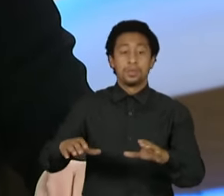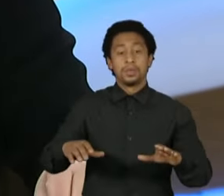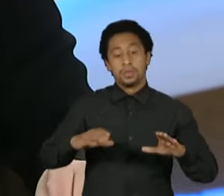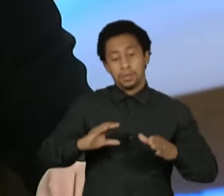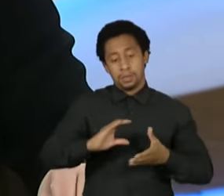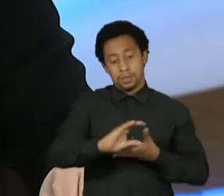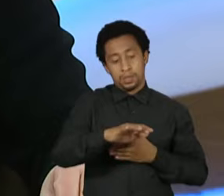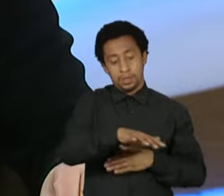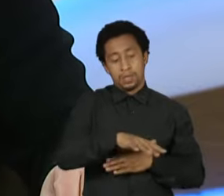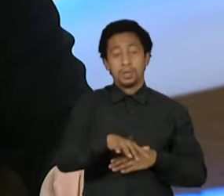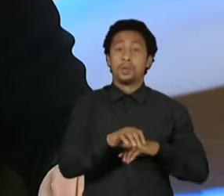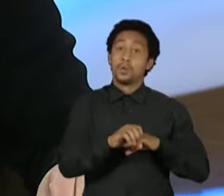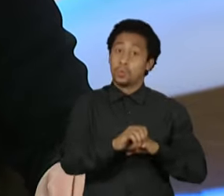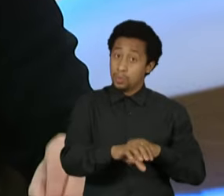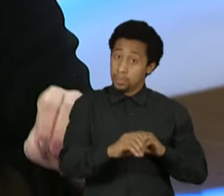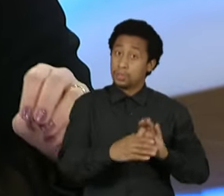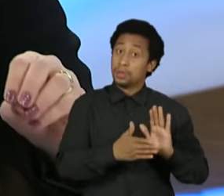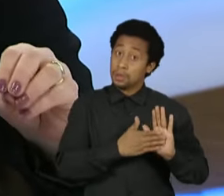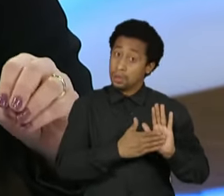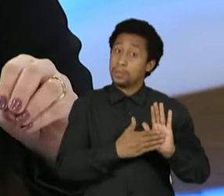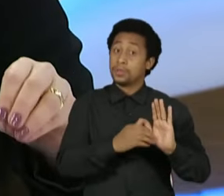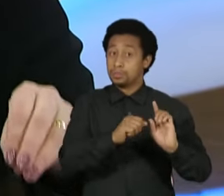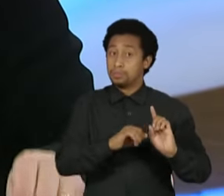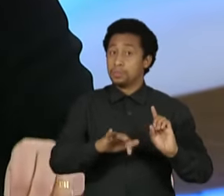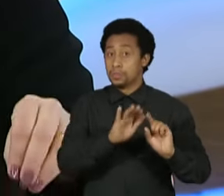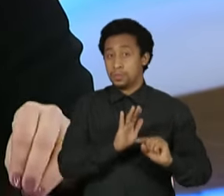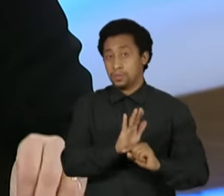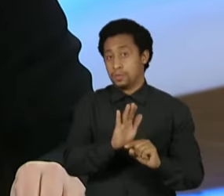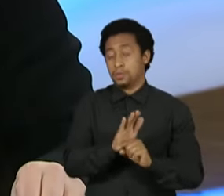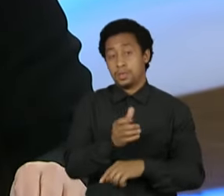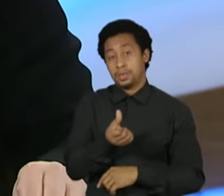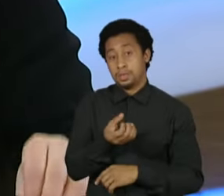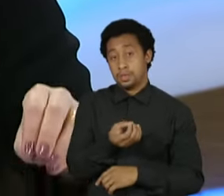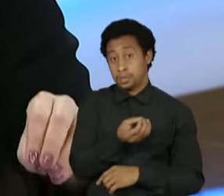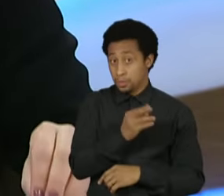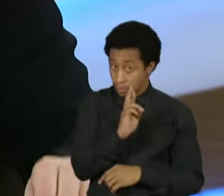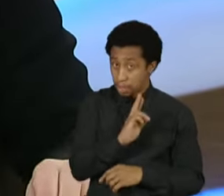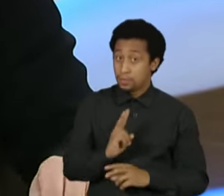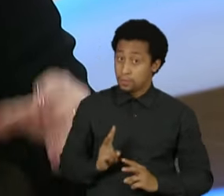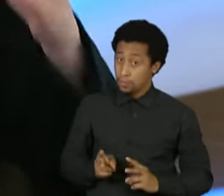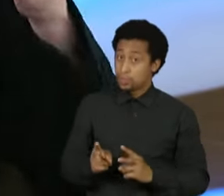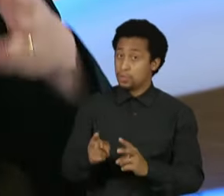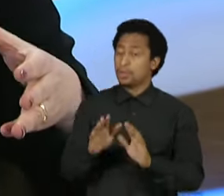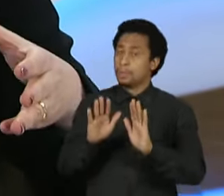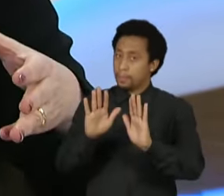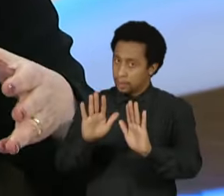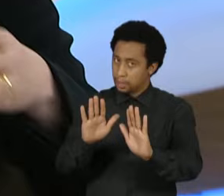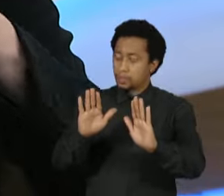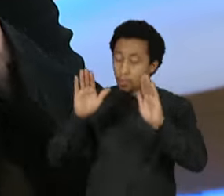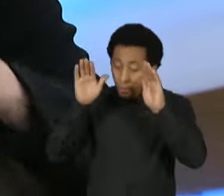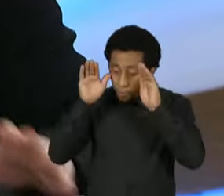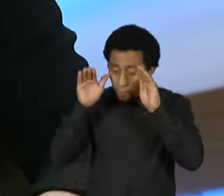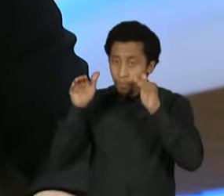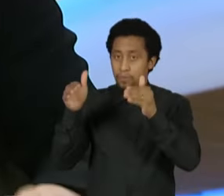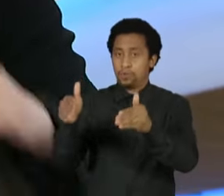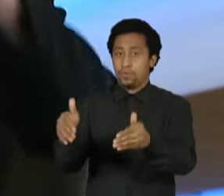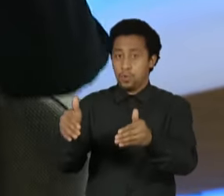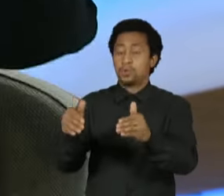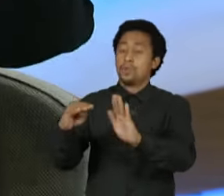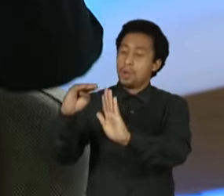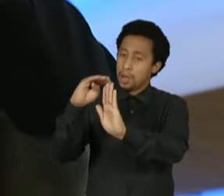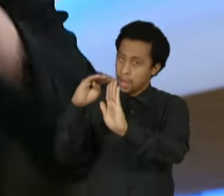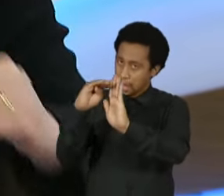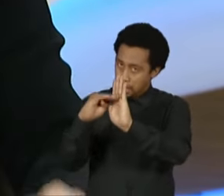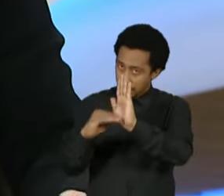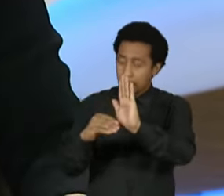na nossa pauta de agenda social. Os R$ vão ser mantidos, mas dentro de um foco com condicionantes